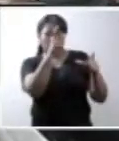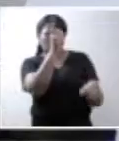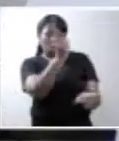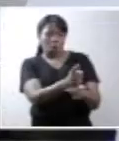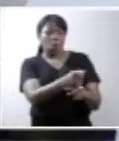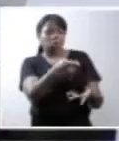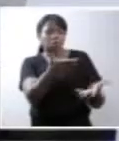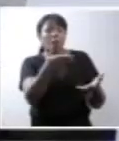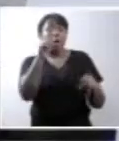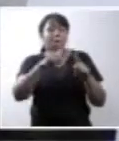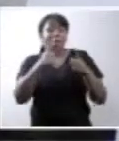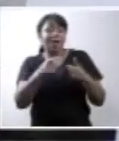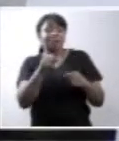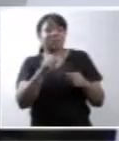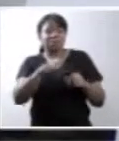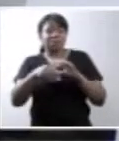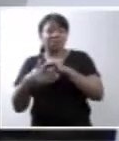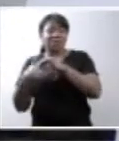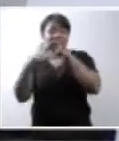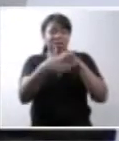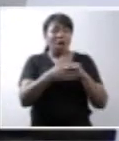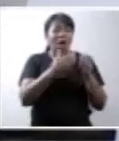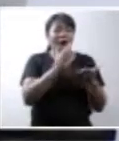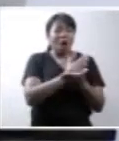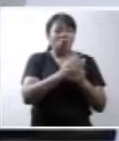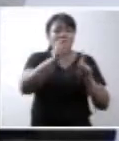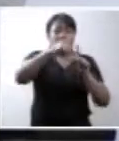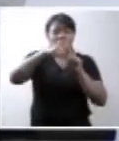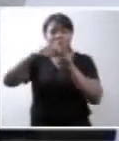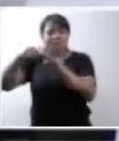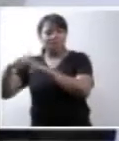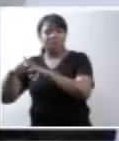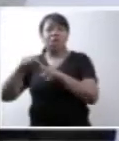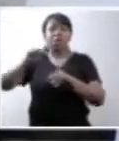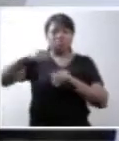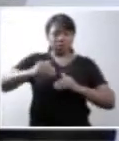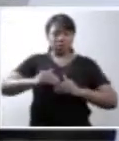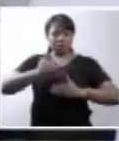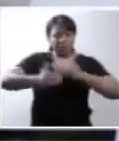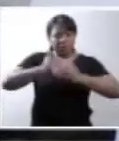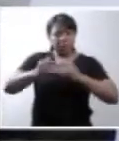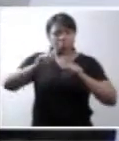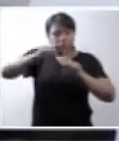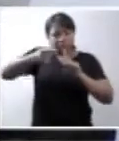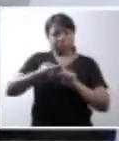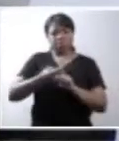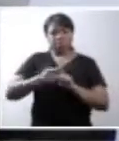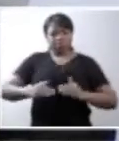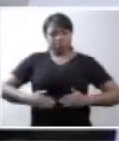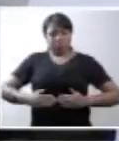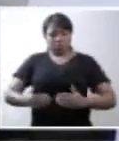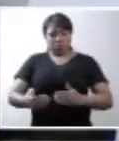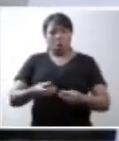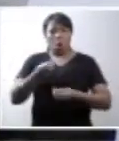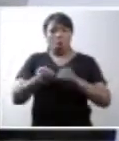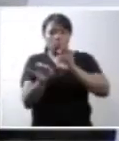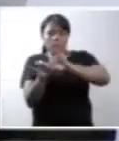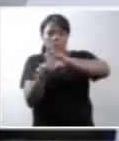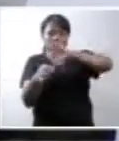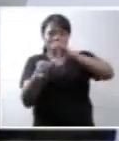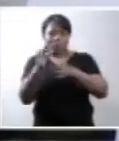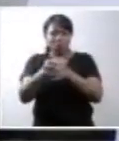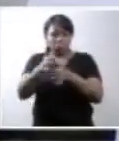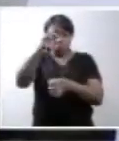conceptos e que os devem carregar por alguns meses até que eles se desenvolvam, tal como um tubo de ensaio.